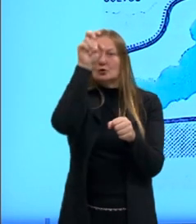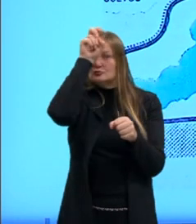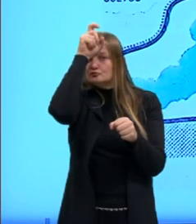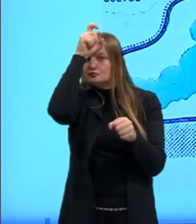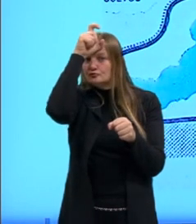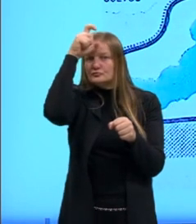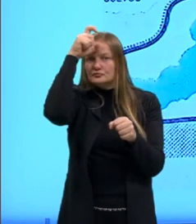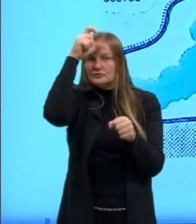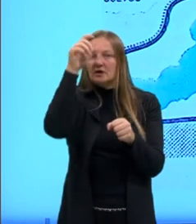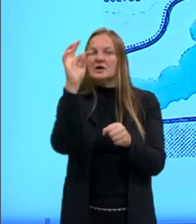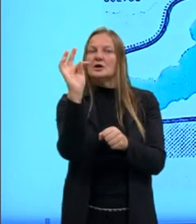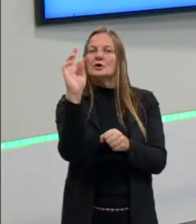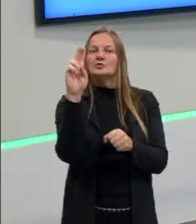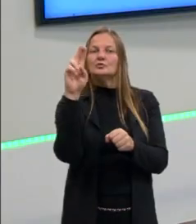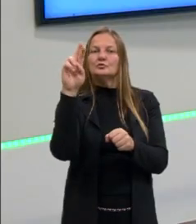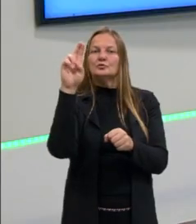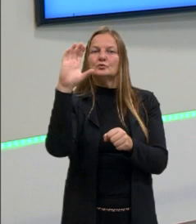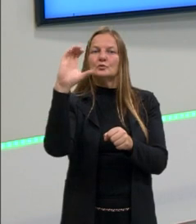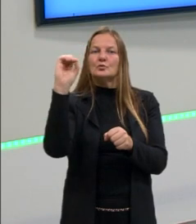1453.